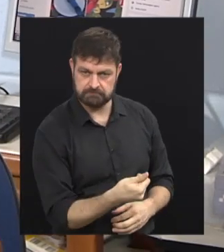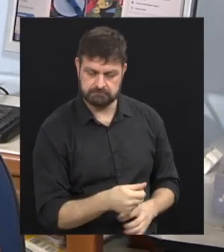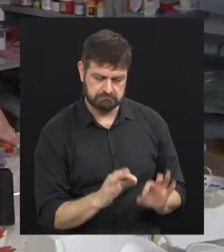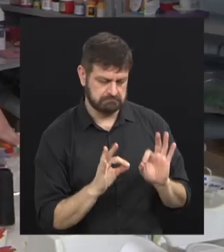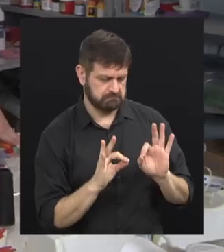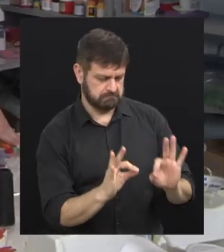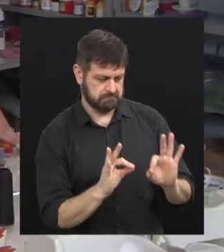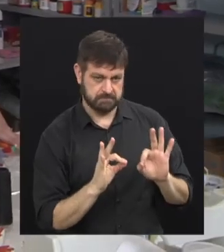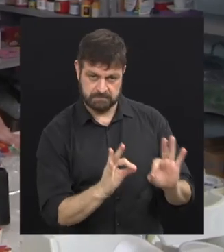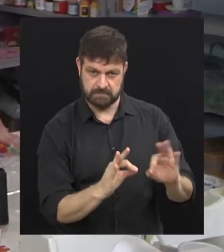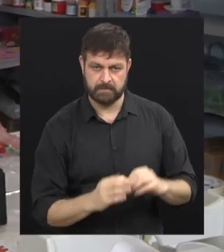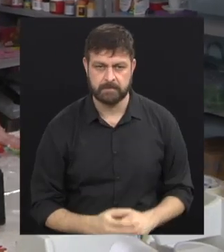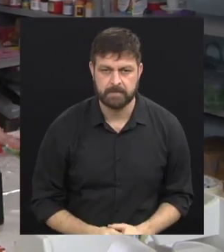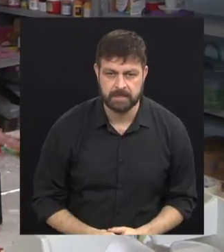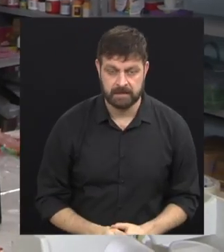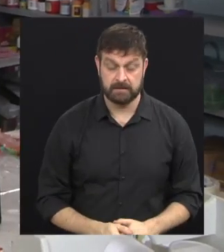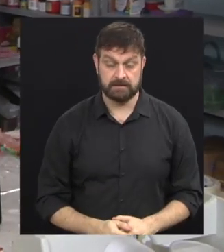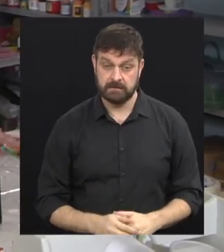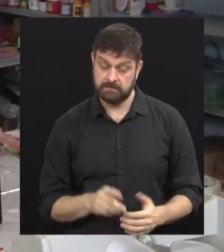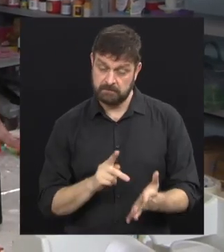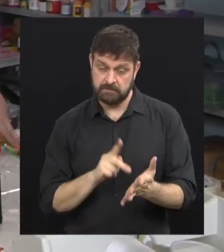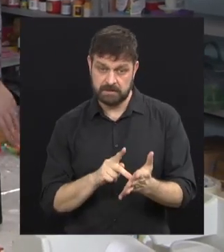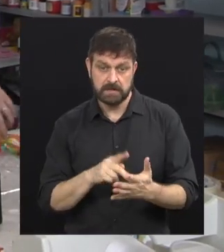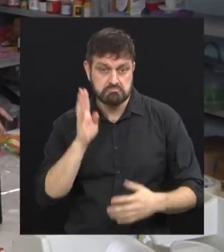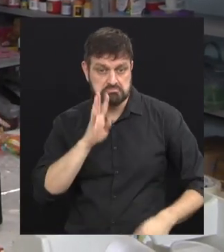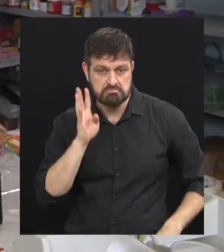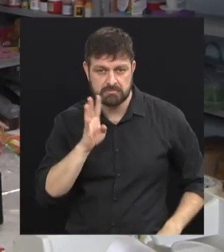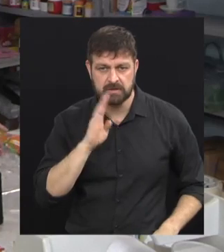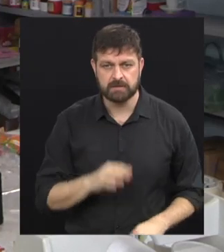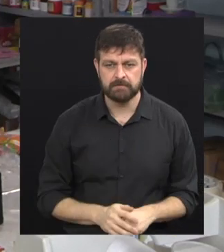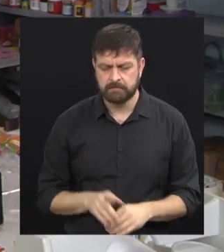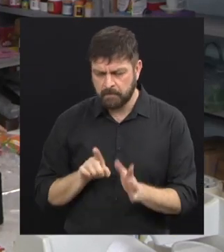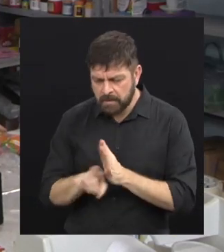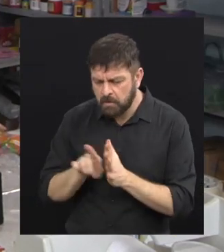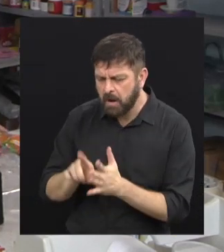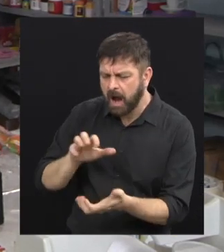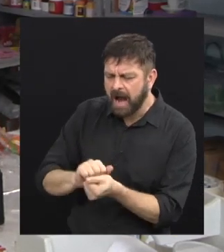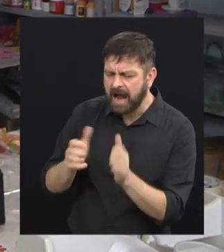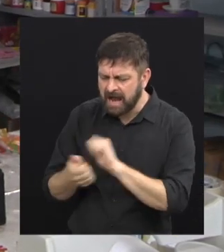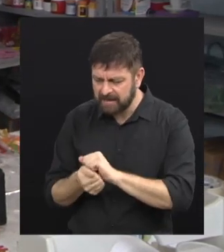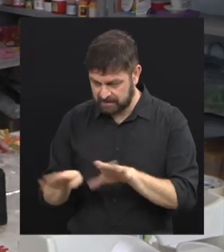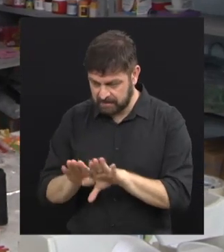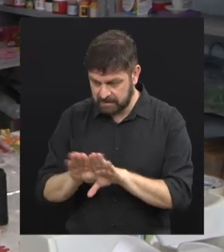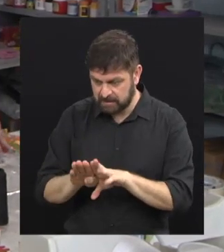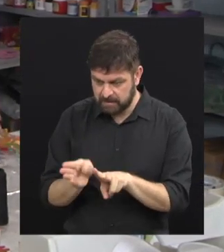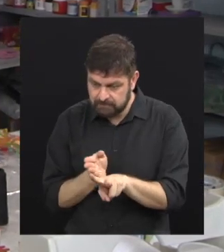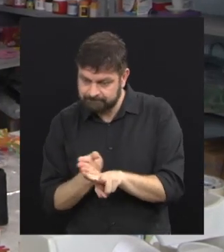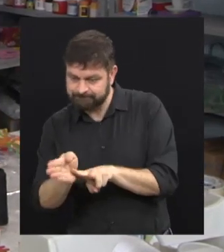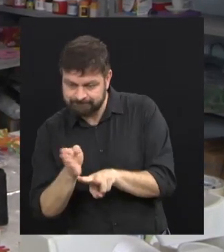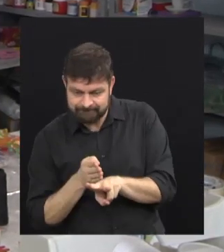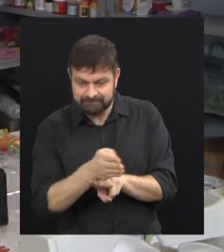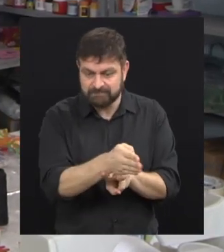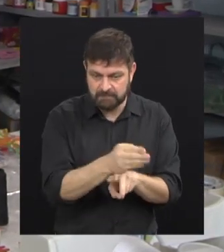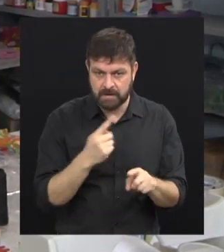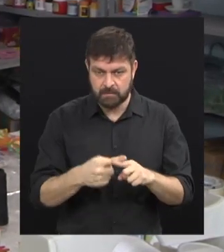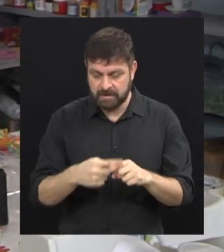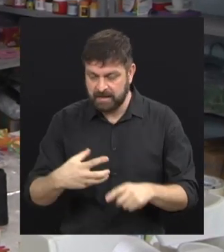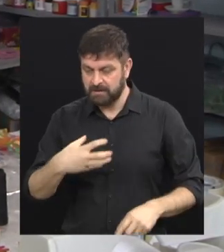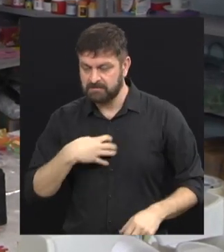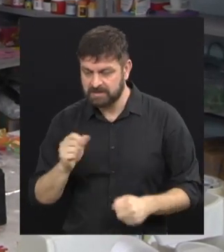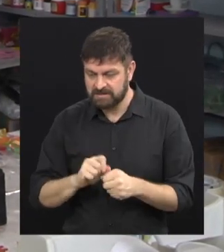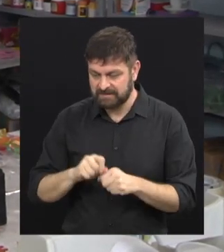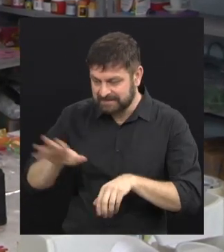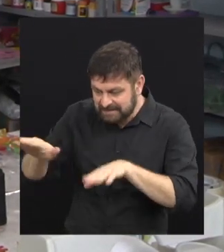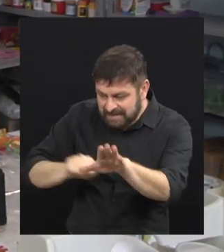um toque todo diferente. Realmente, também, é uma coisa muito legal. Morgana, artesanato, para vocês, é uma via de mão dupla, né? Porque é uma forma de